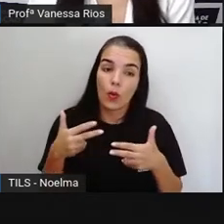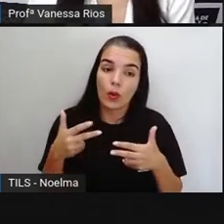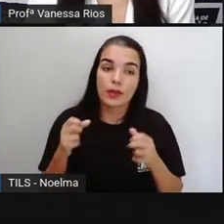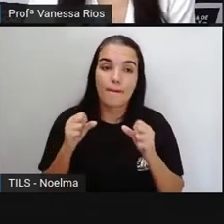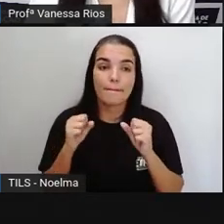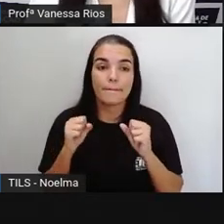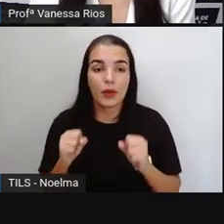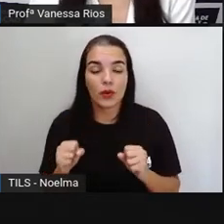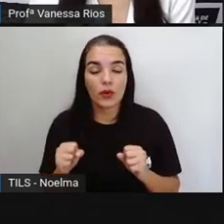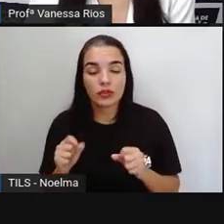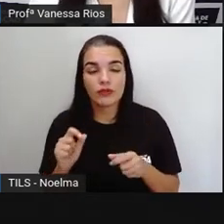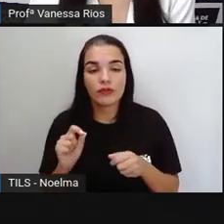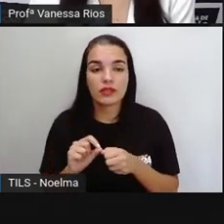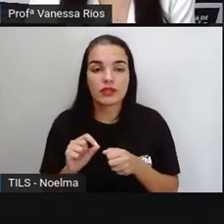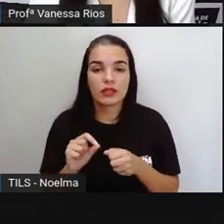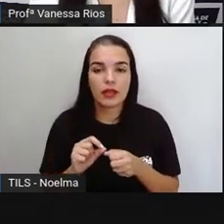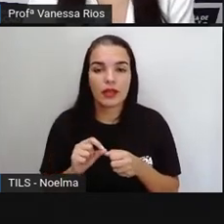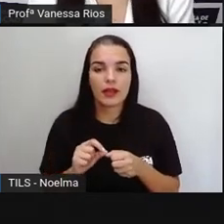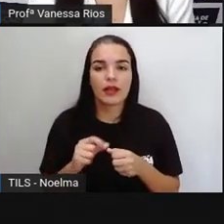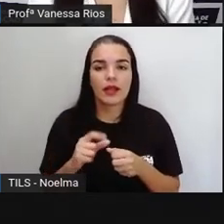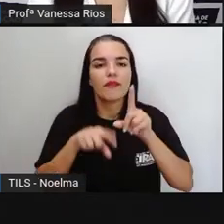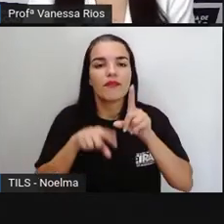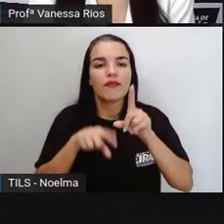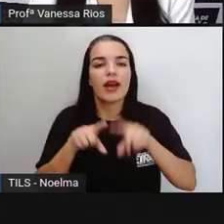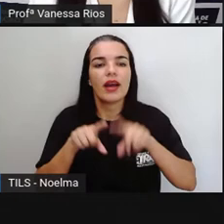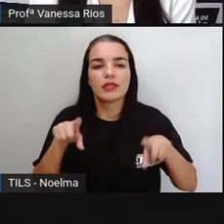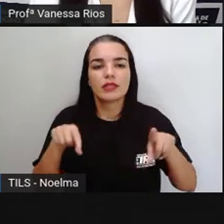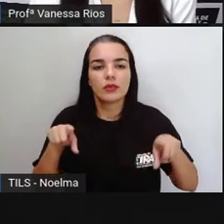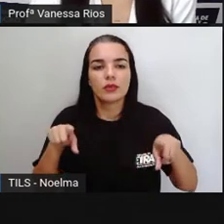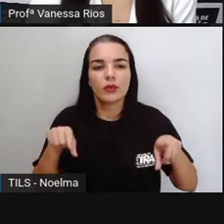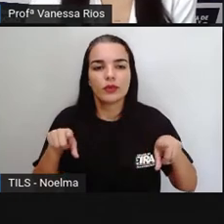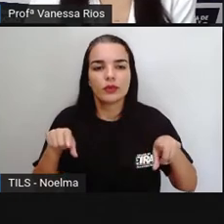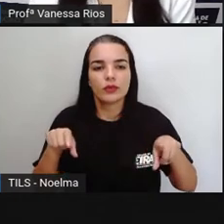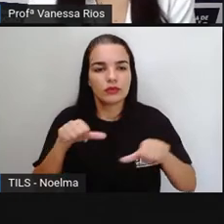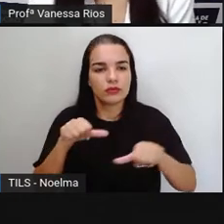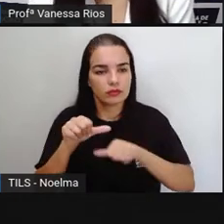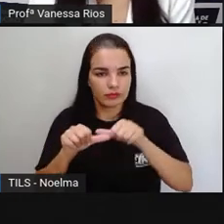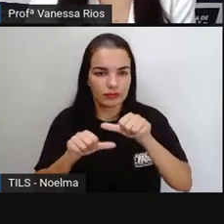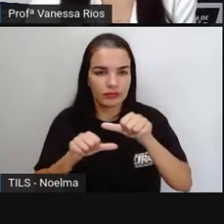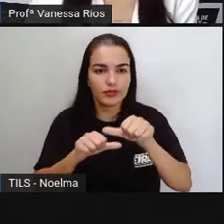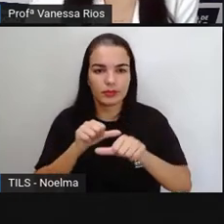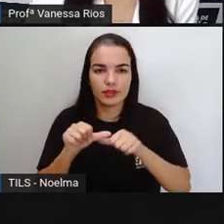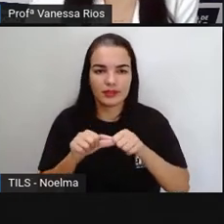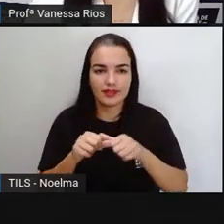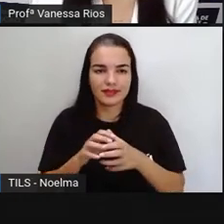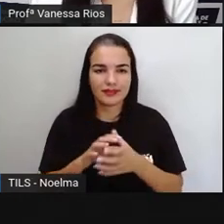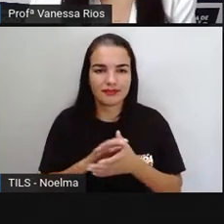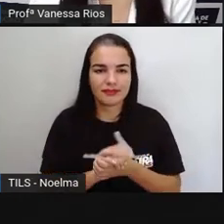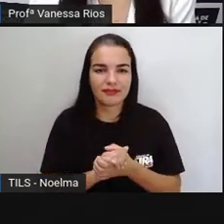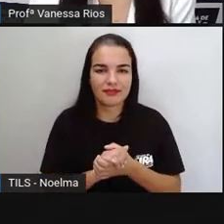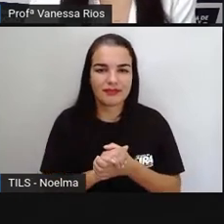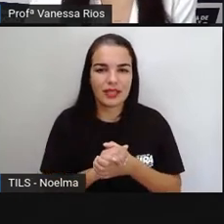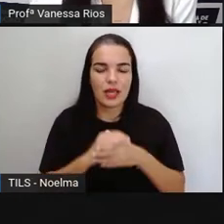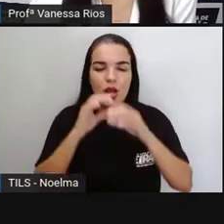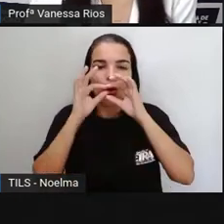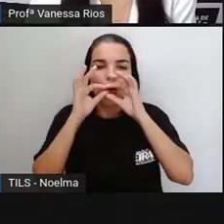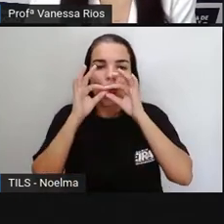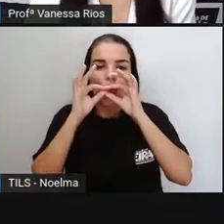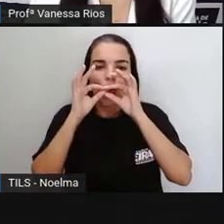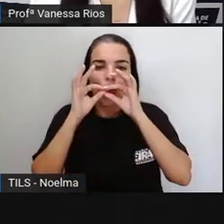Tem brinquedos, né? Que facilitam aí a bolha de sabão ou a bola de sabão. Mas